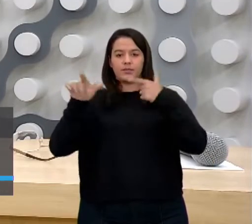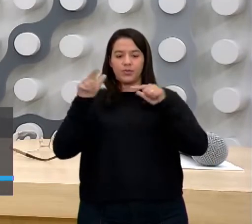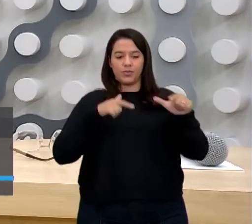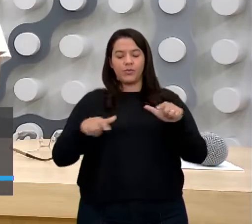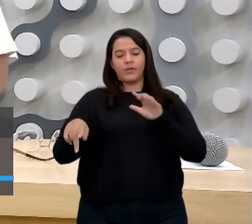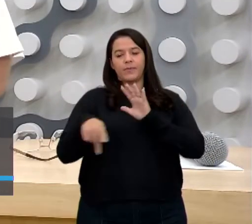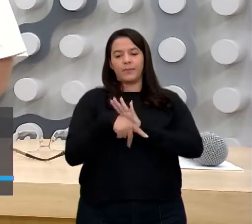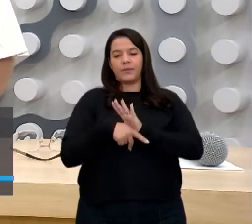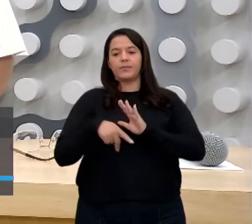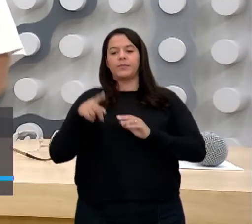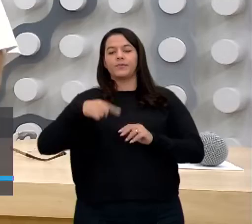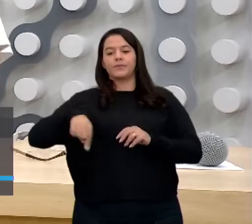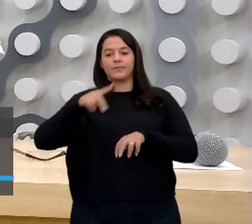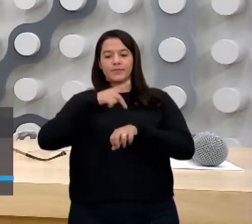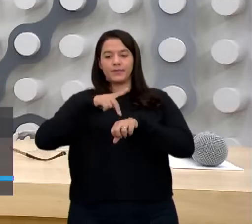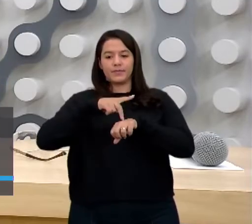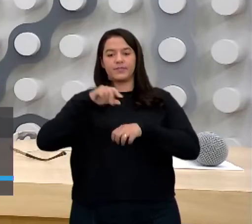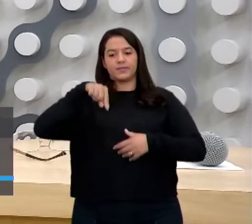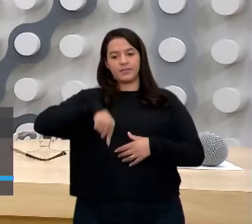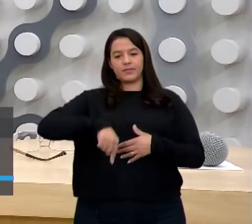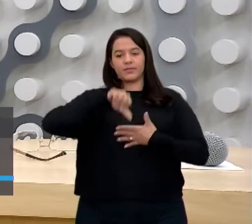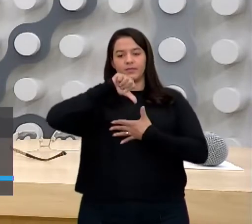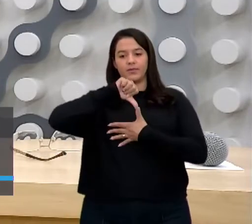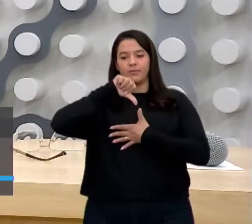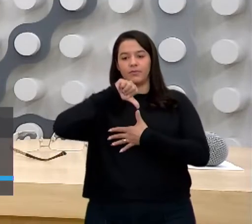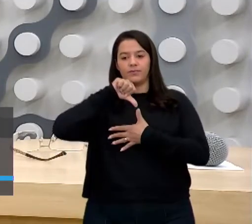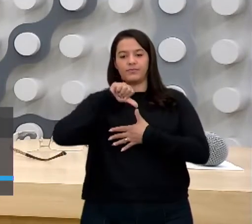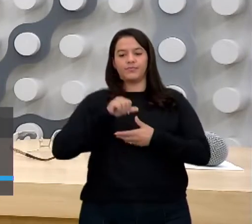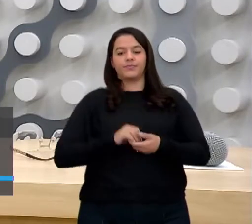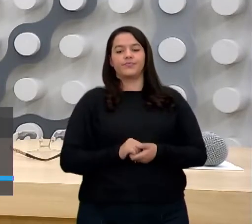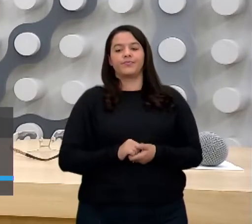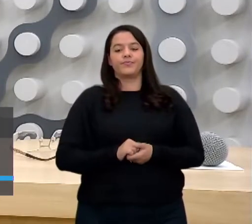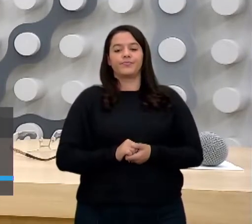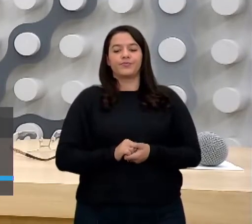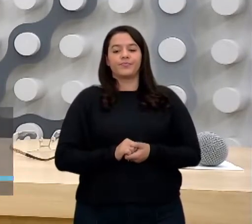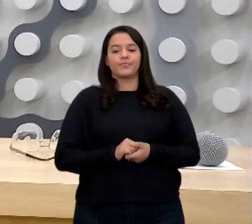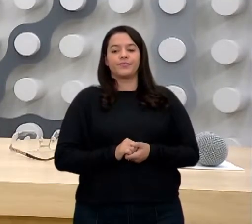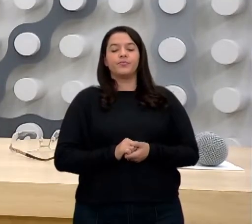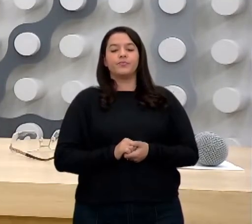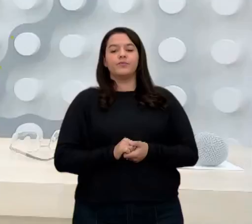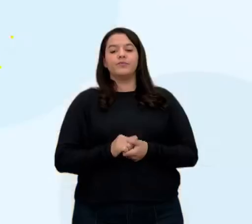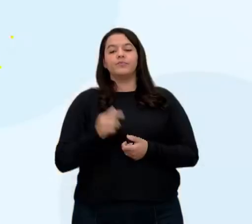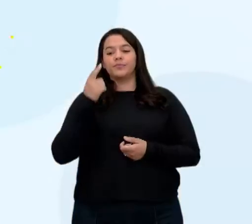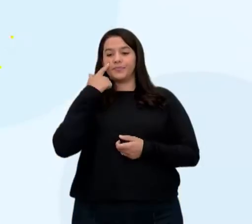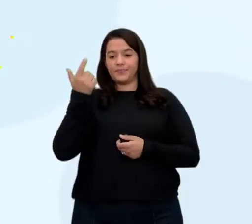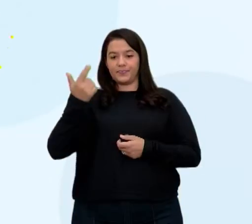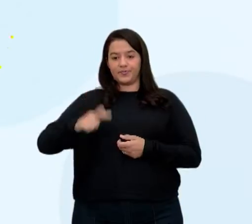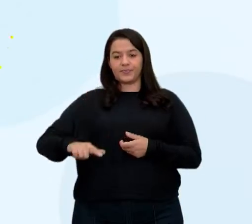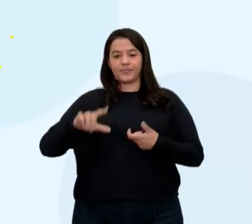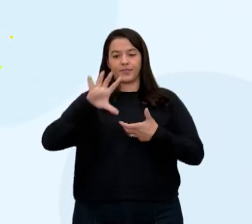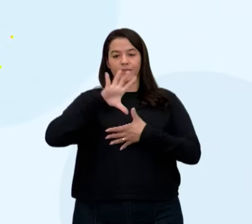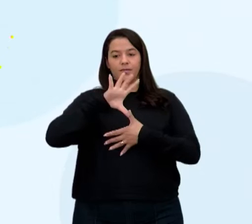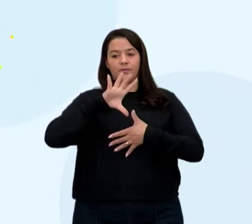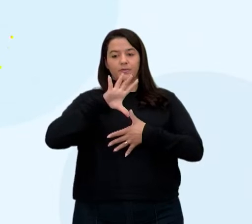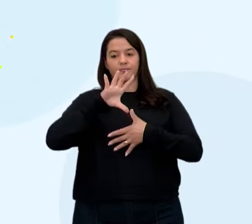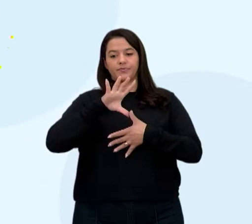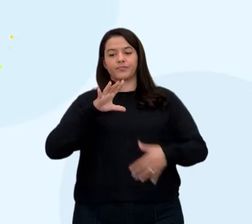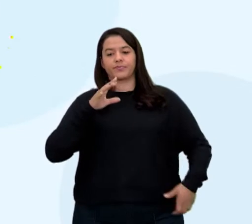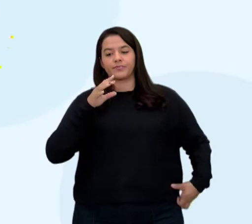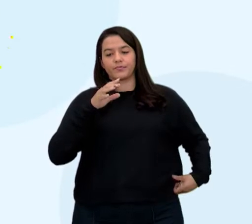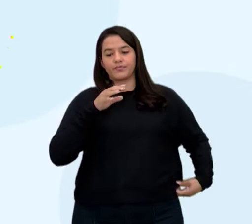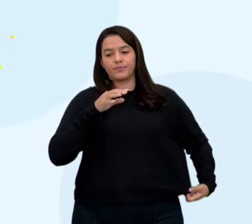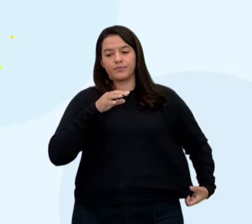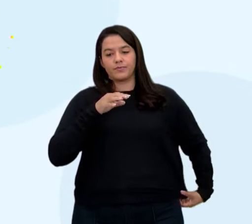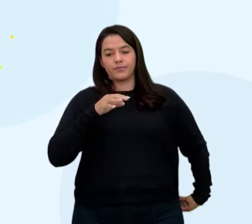países aqui da América e, principalmente, na América Latina. Vamos lá voltar para o mapa de Odio, por gentileza? E aí a gente vai ver o lado